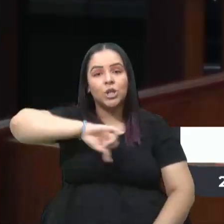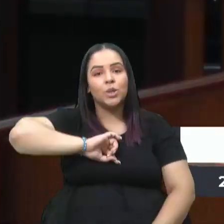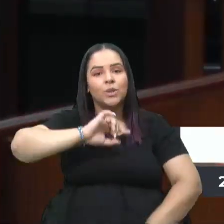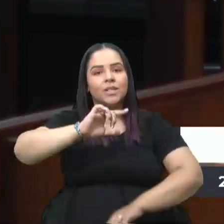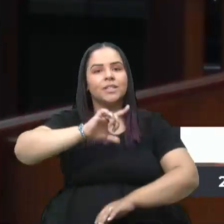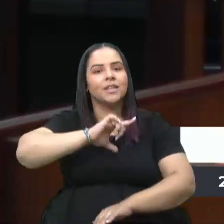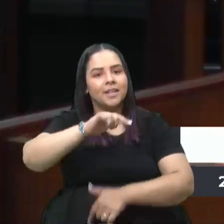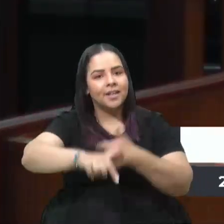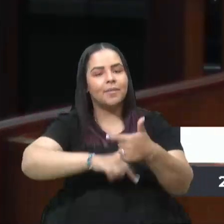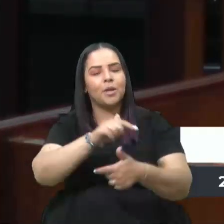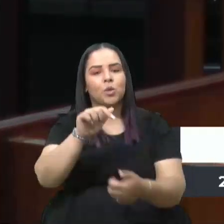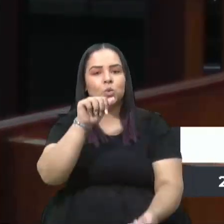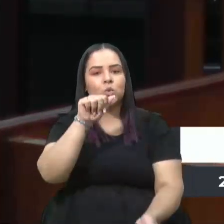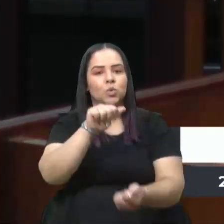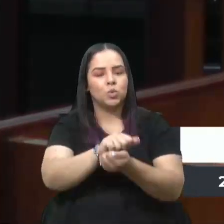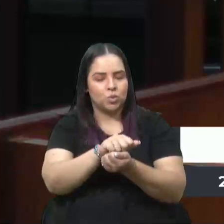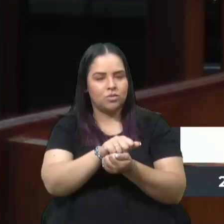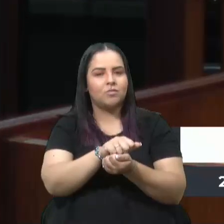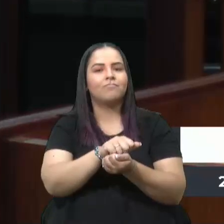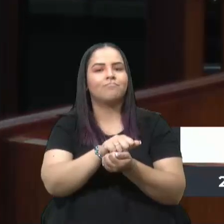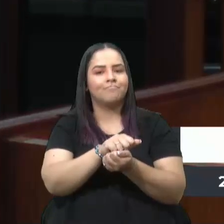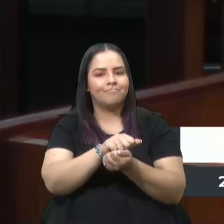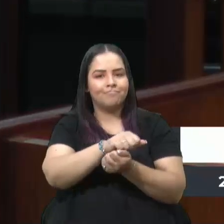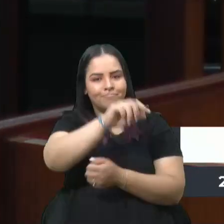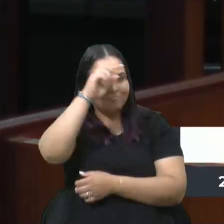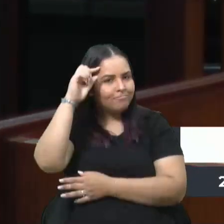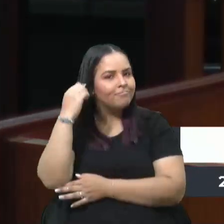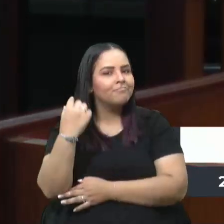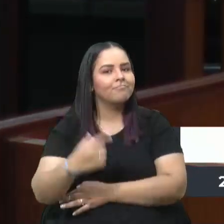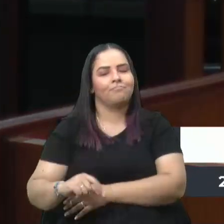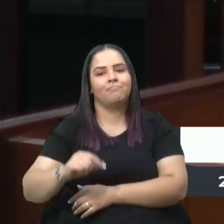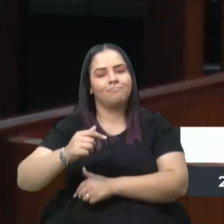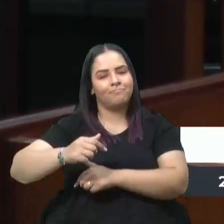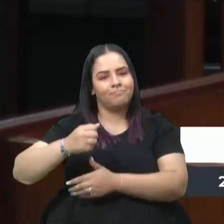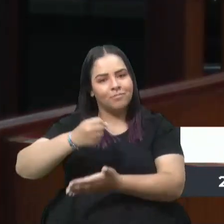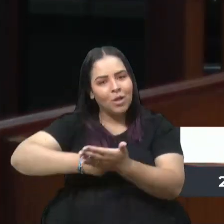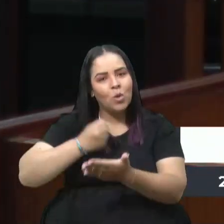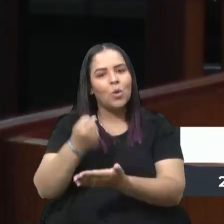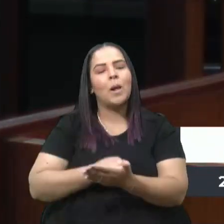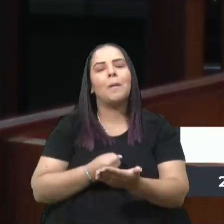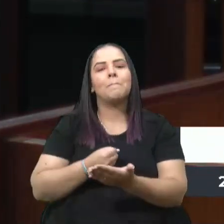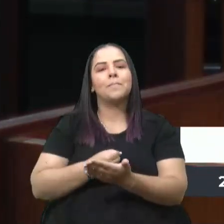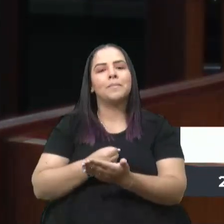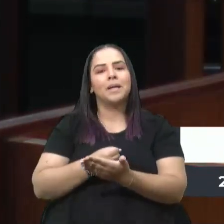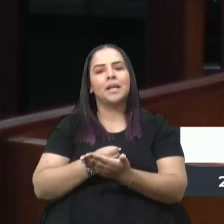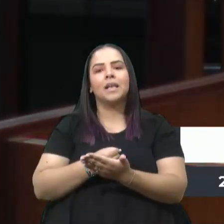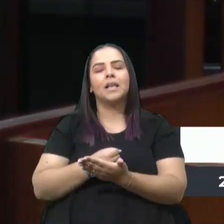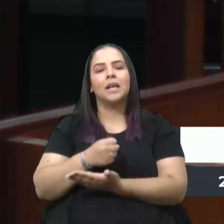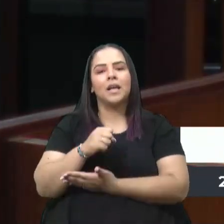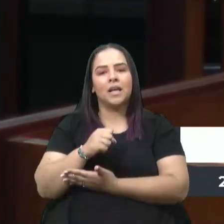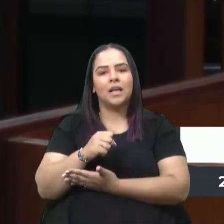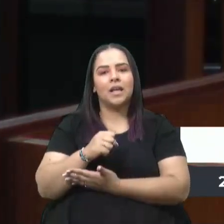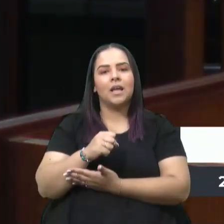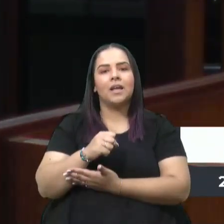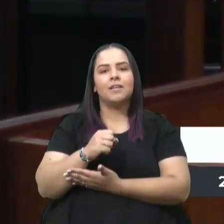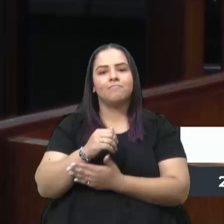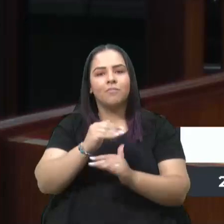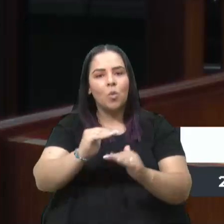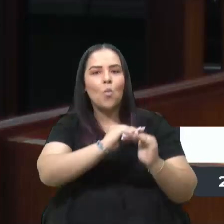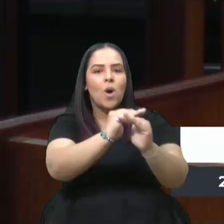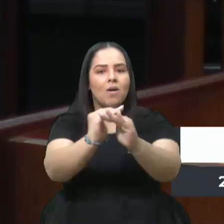conjunto e árduo na luta pela igualdade com as mulheres.